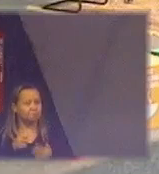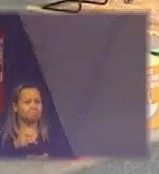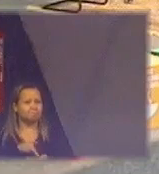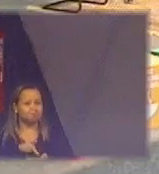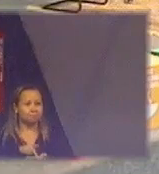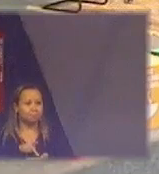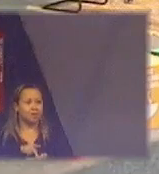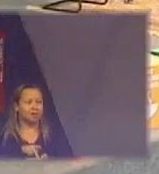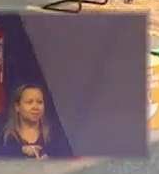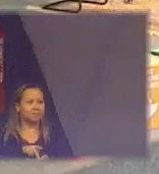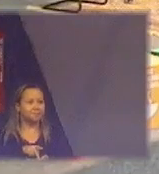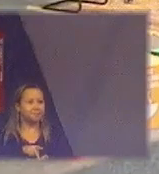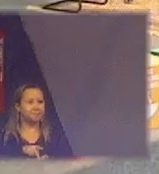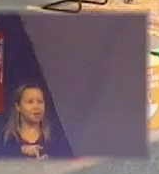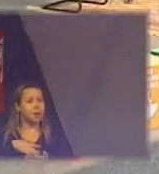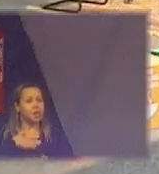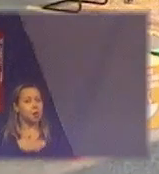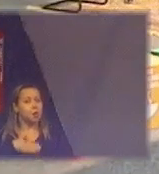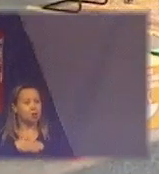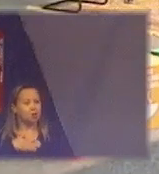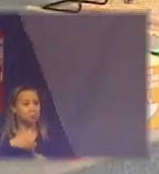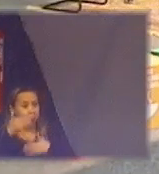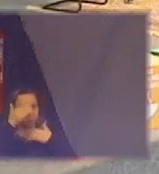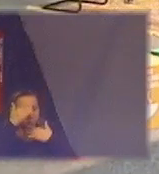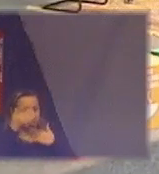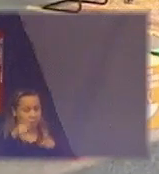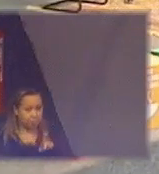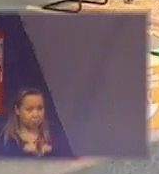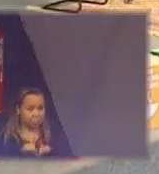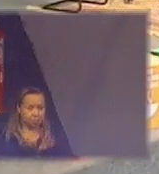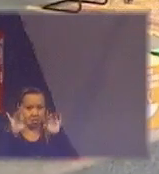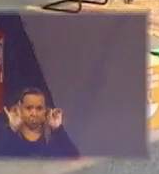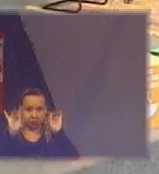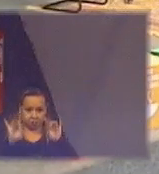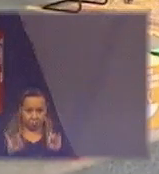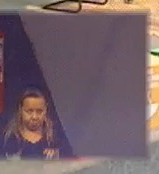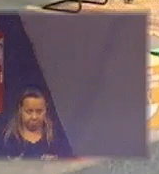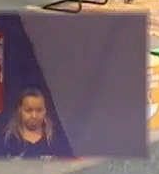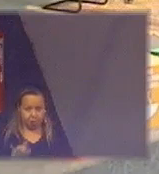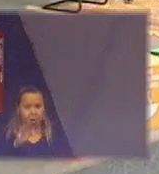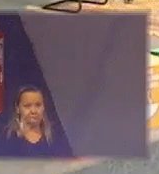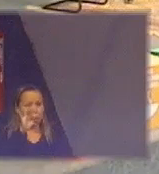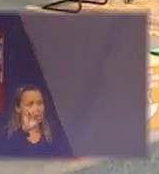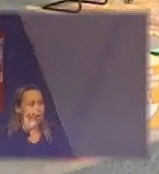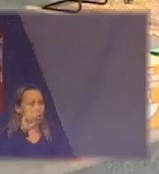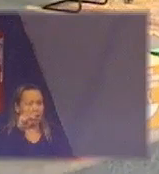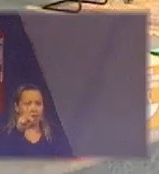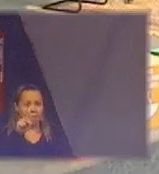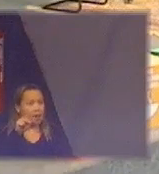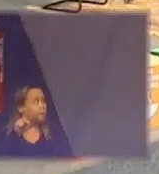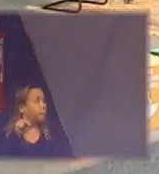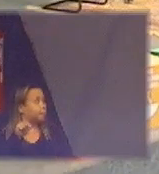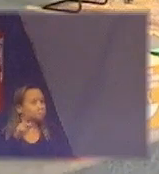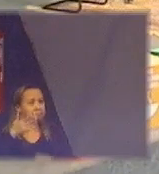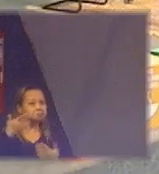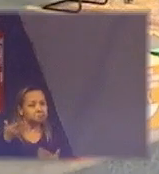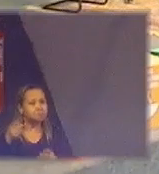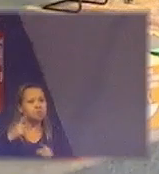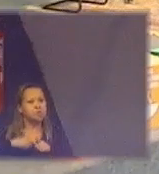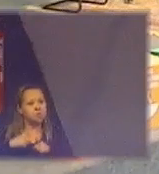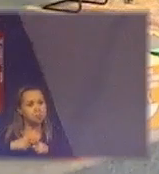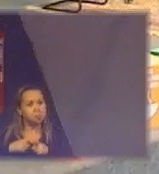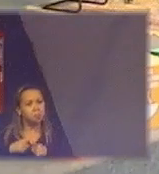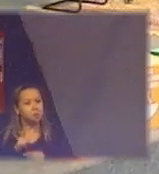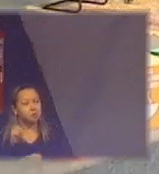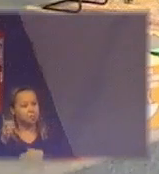gostaria também de agradecer especificamente à Kathleen, porque, graças a ela, que a gente está podendo fazer a